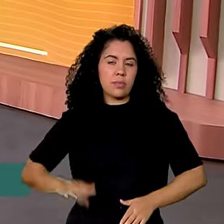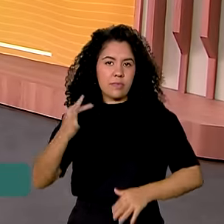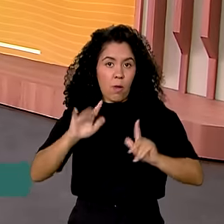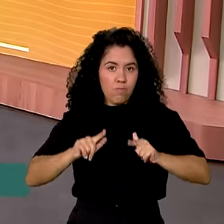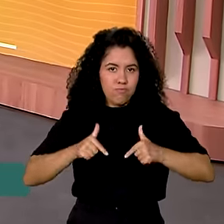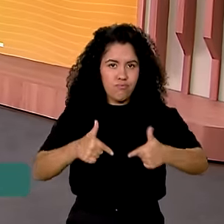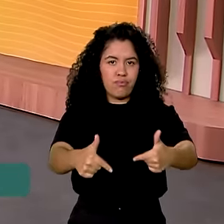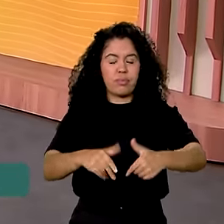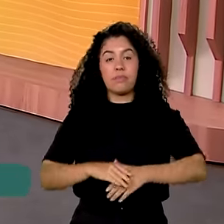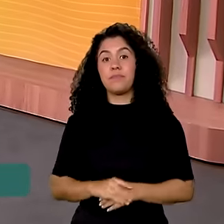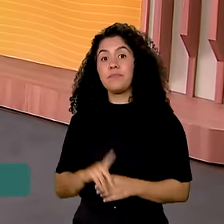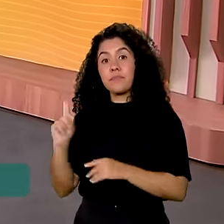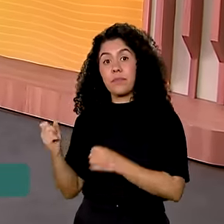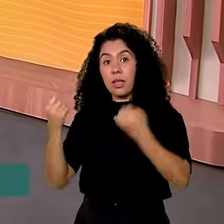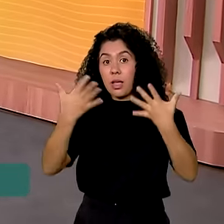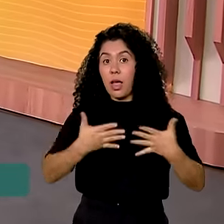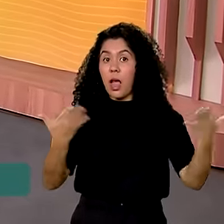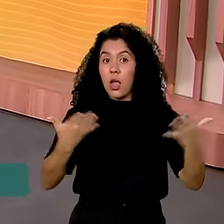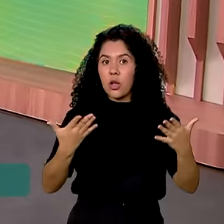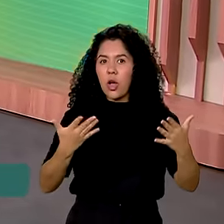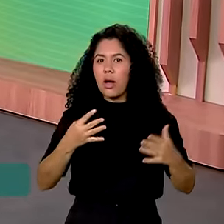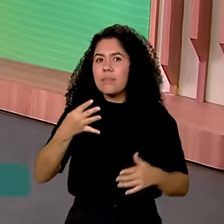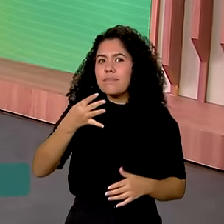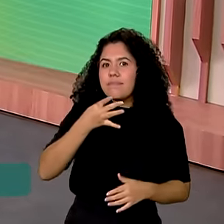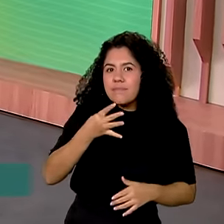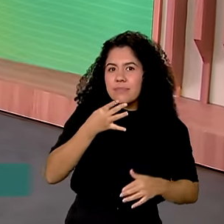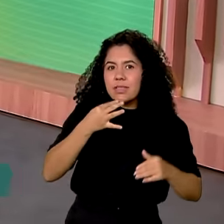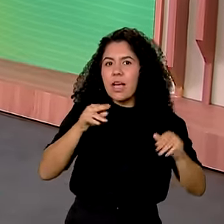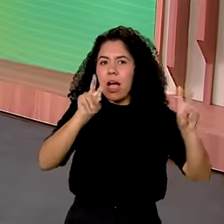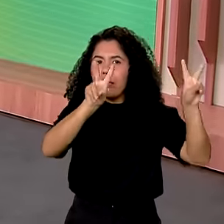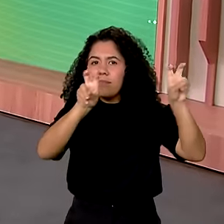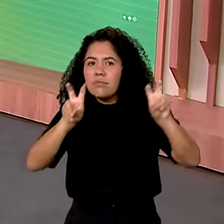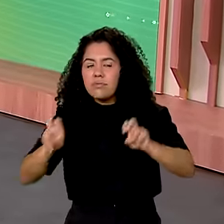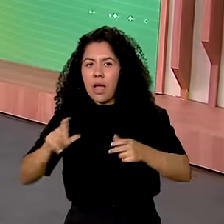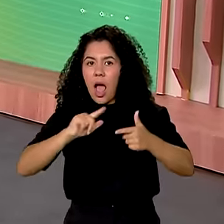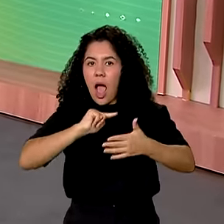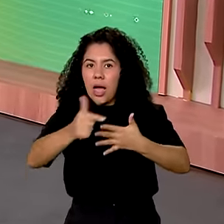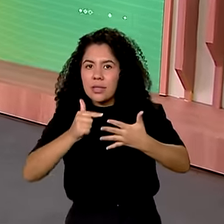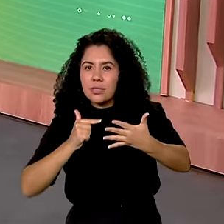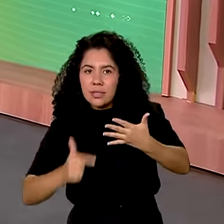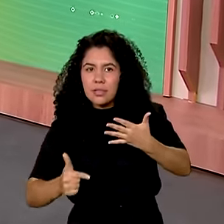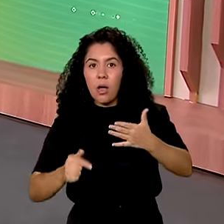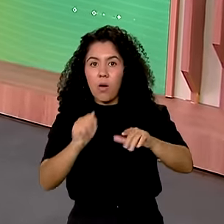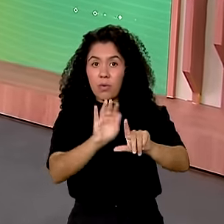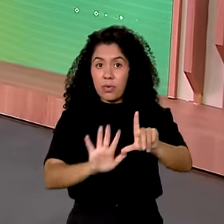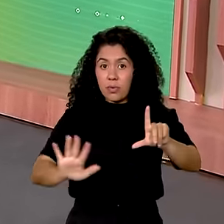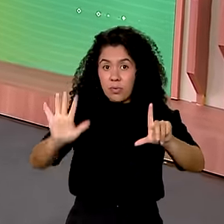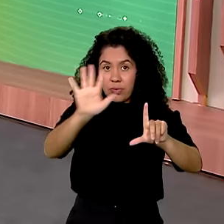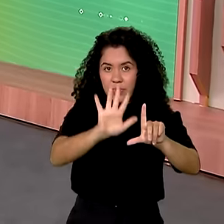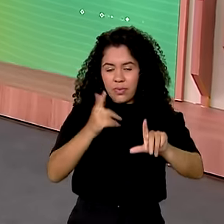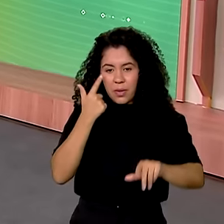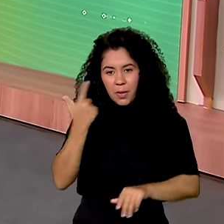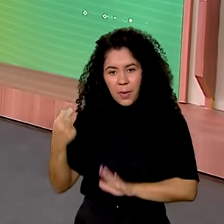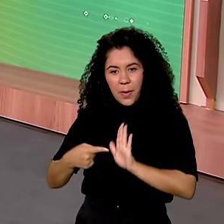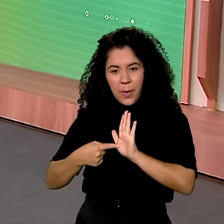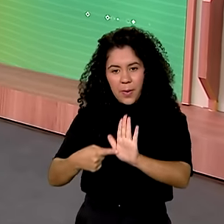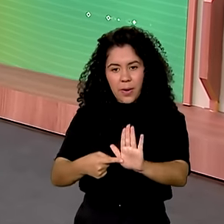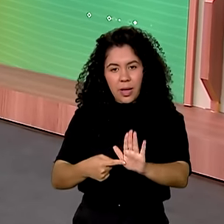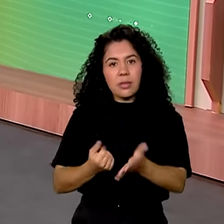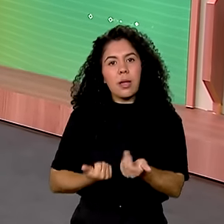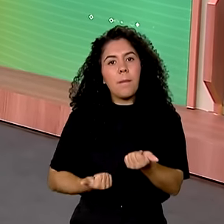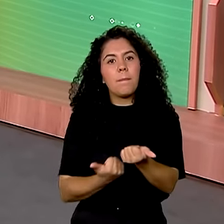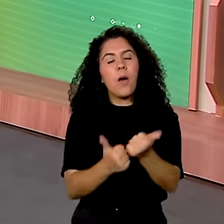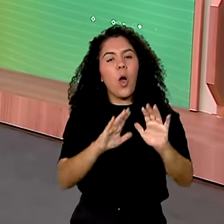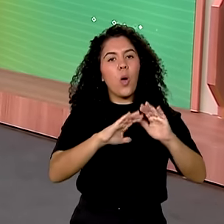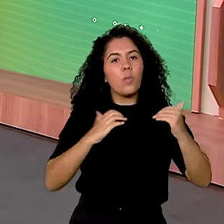E agora vamos conhecer algumas ações do governo em Assis Brasil, município que abriga comunidades indígenas